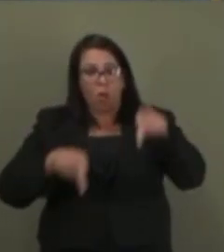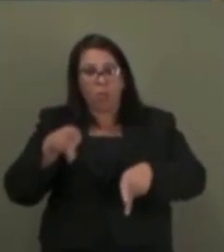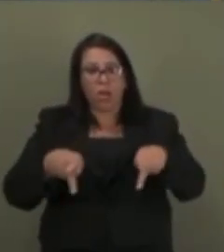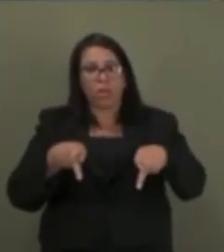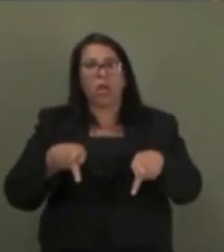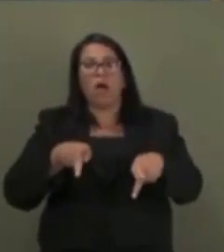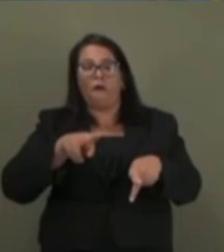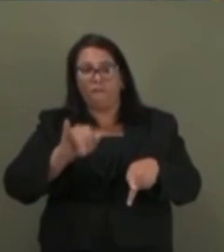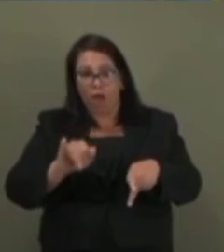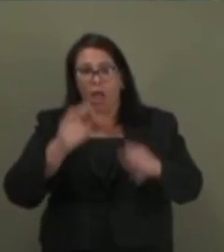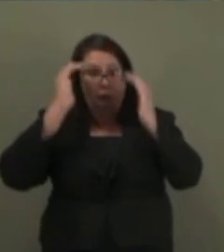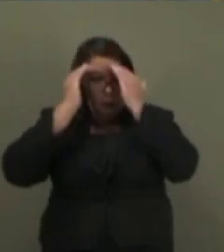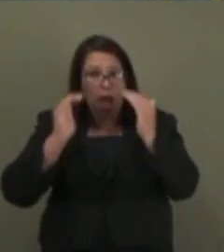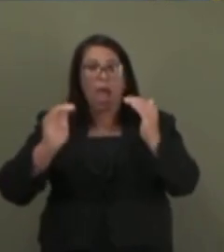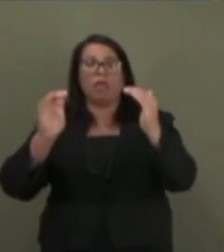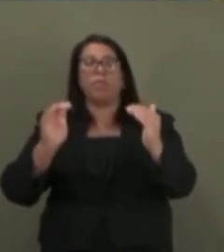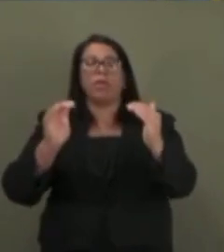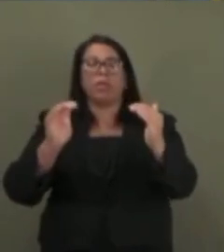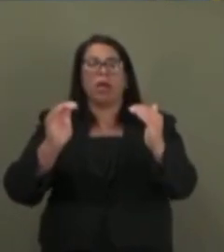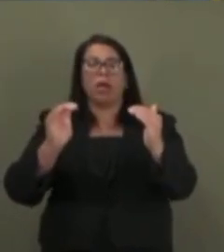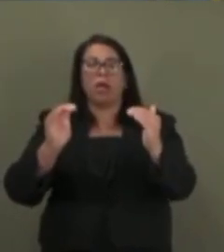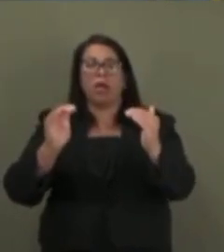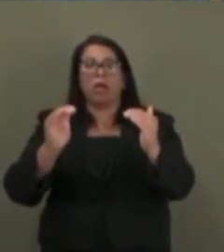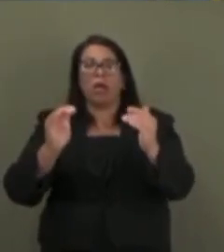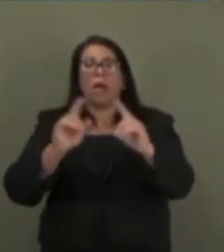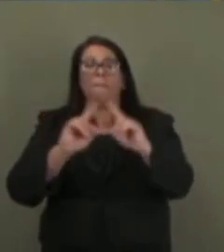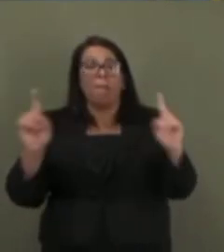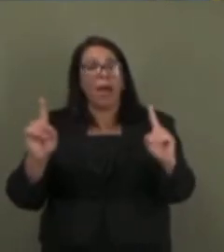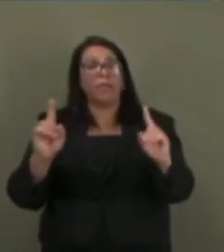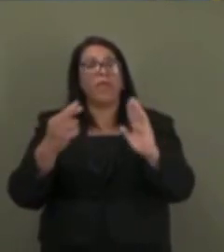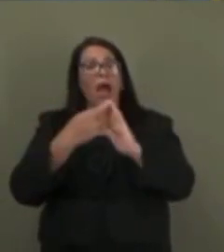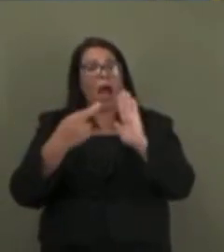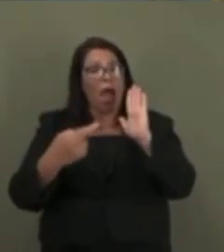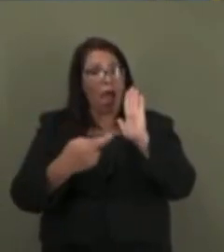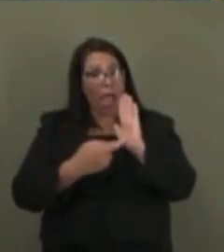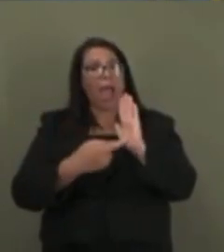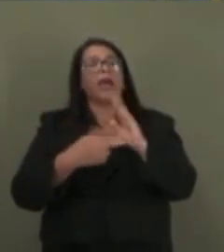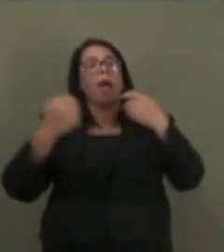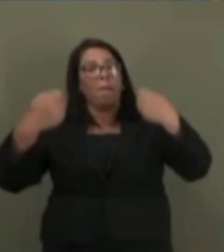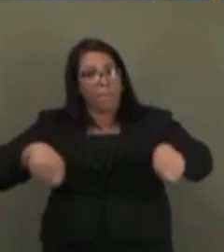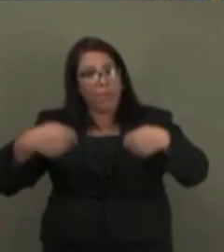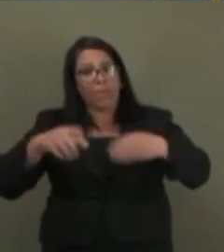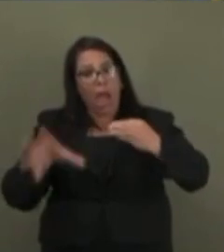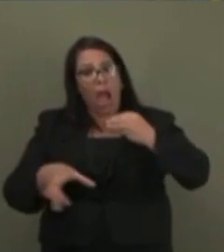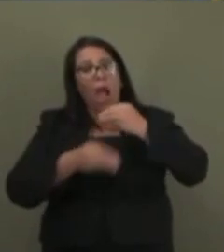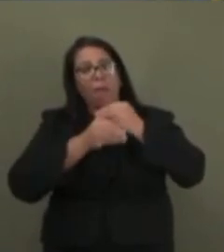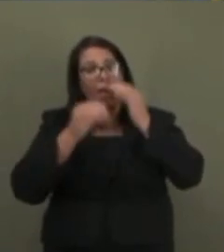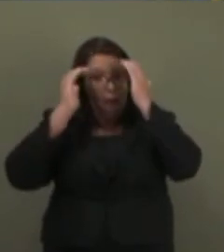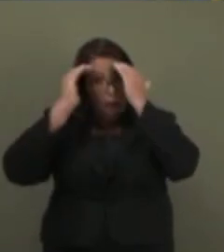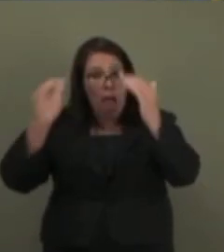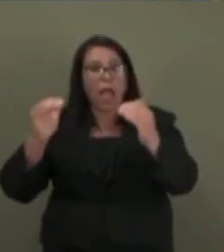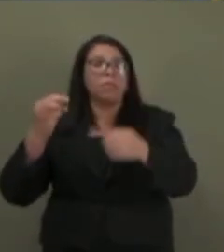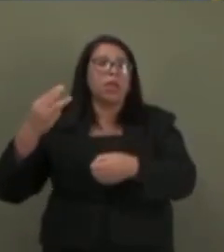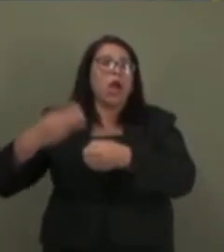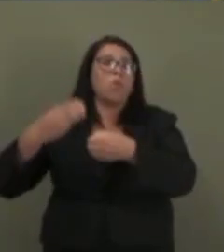favorecendo o princípio do destino, no entanto, esse critério deve ser complementado para atender às especificidades do